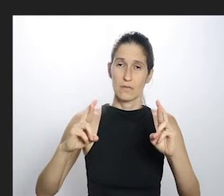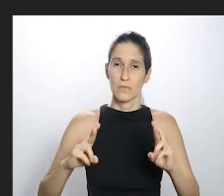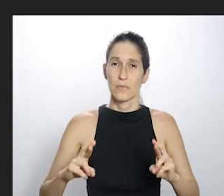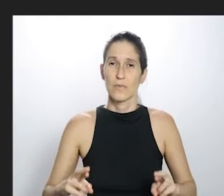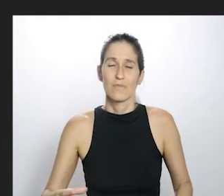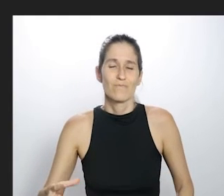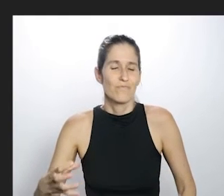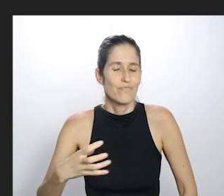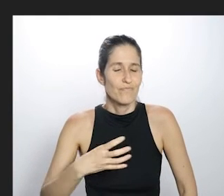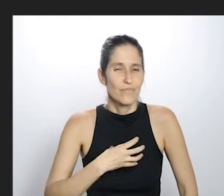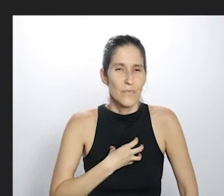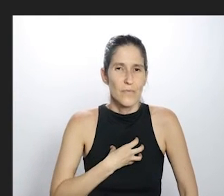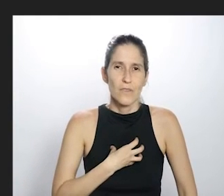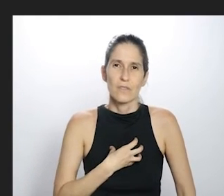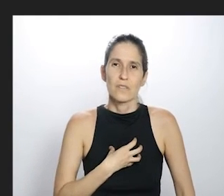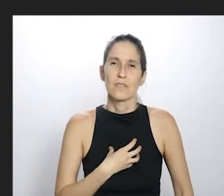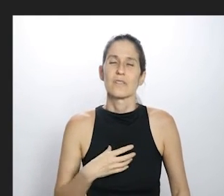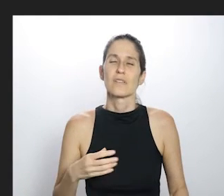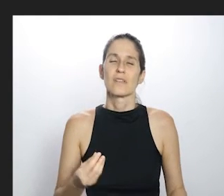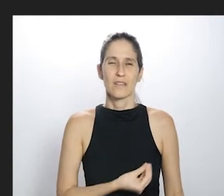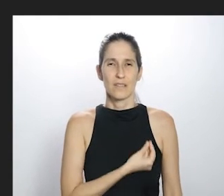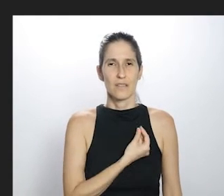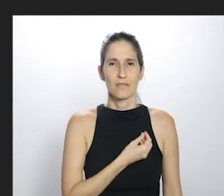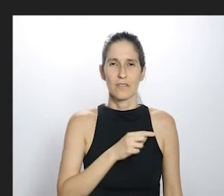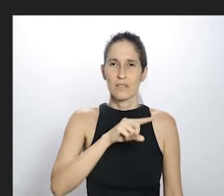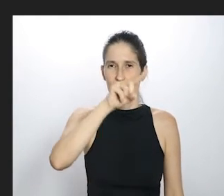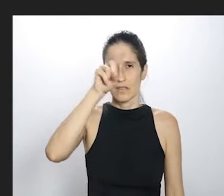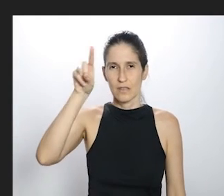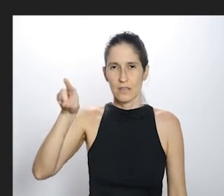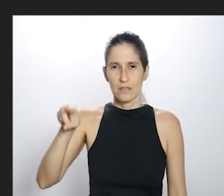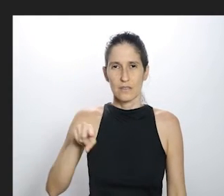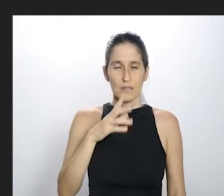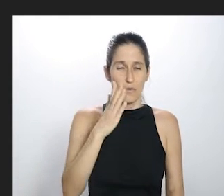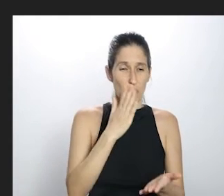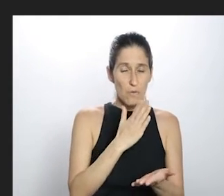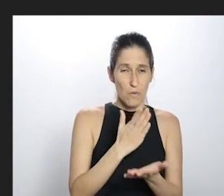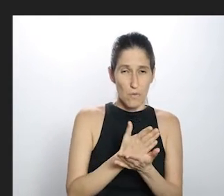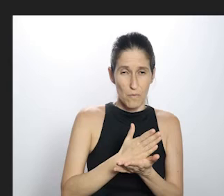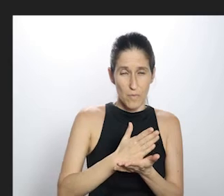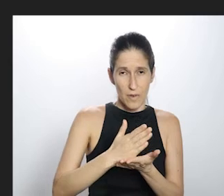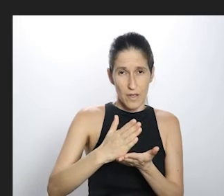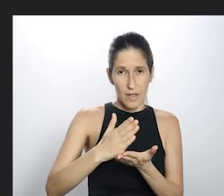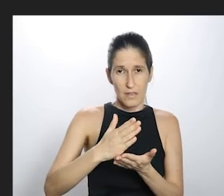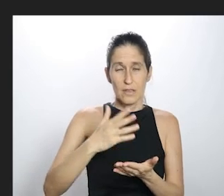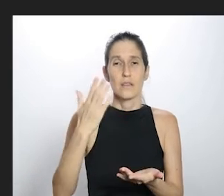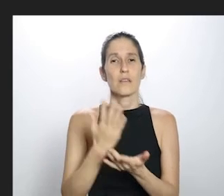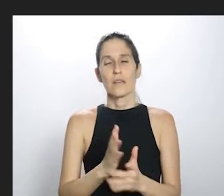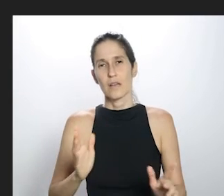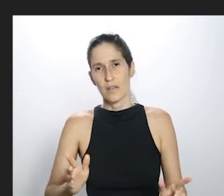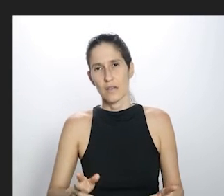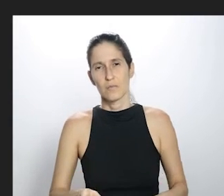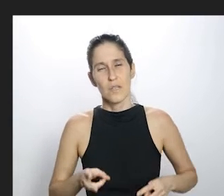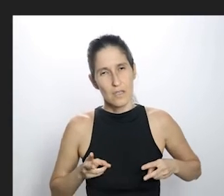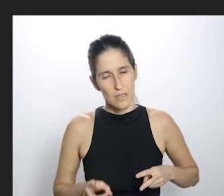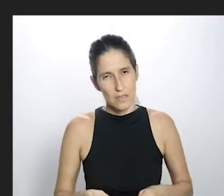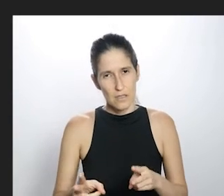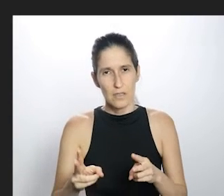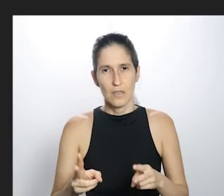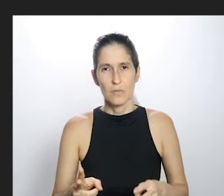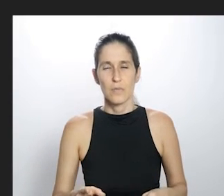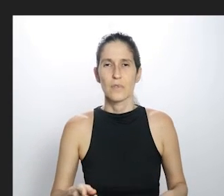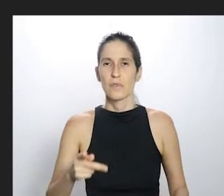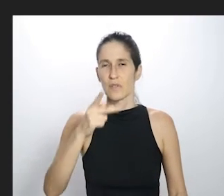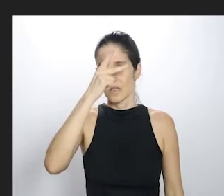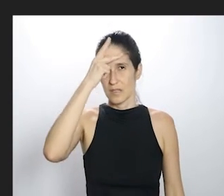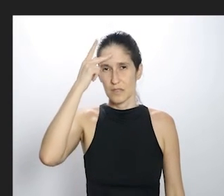que eu quero deixar, o que eu sinto, assim, é são ciclos, a gente vai passar, a gente, a humanidade